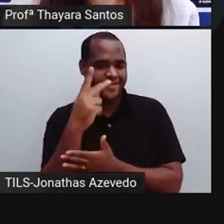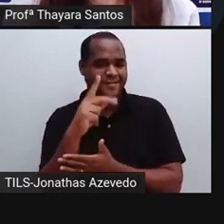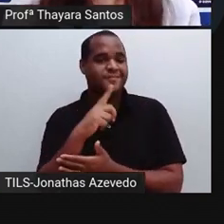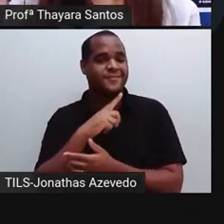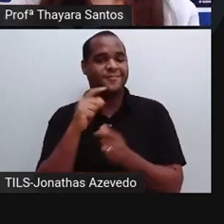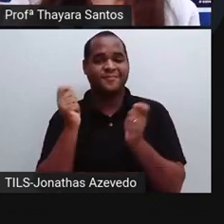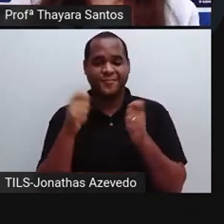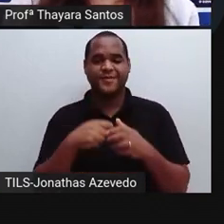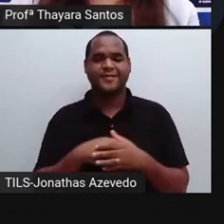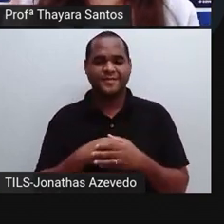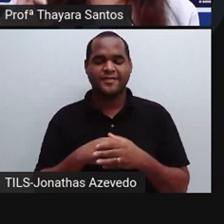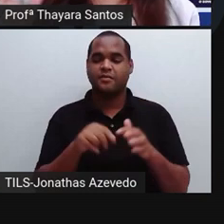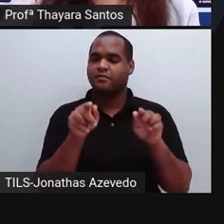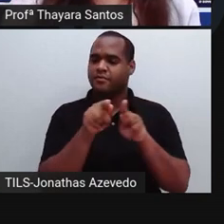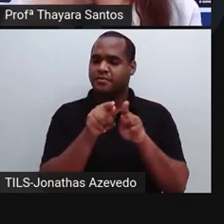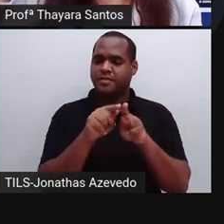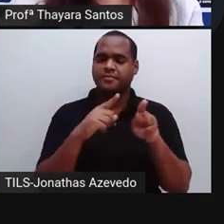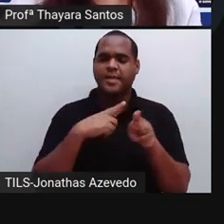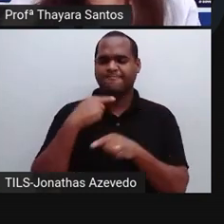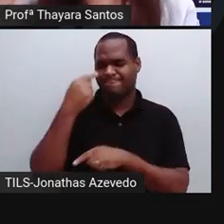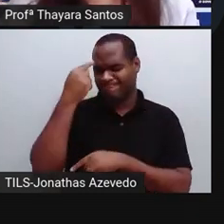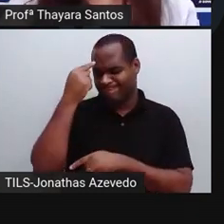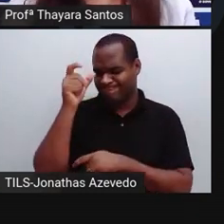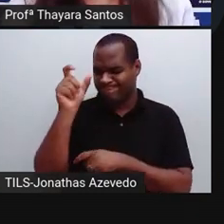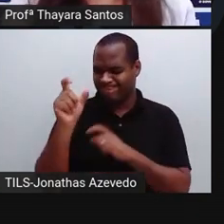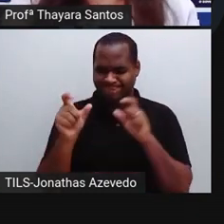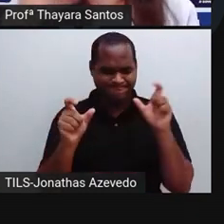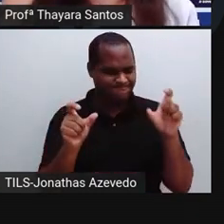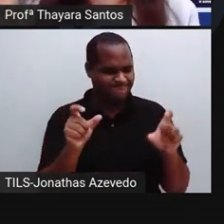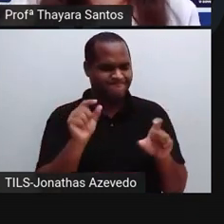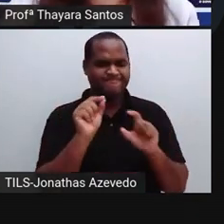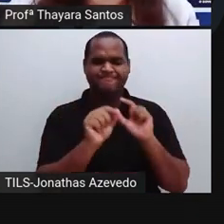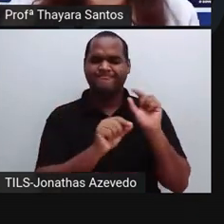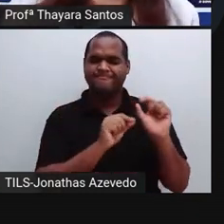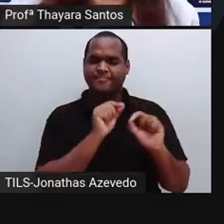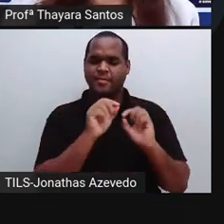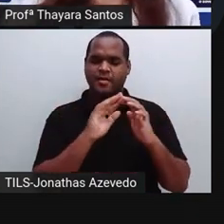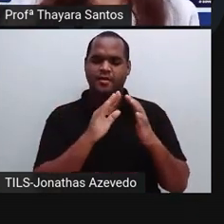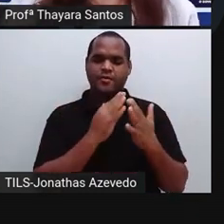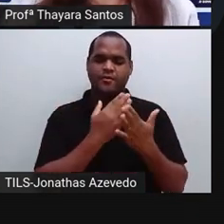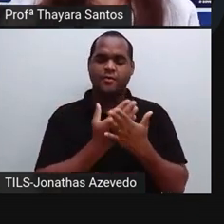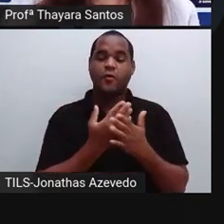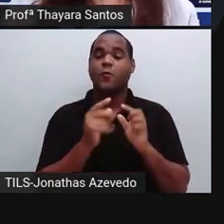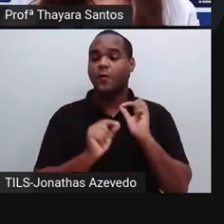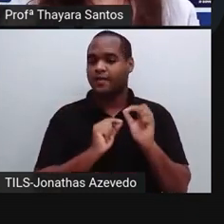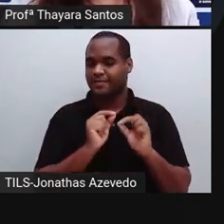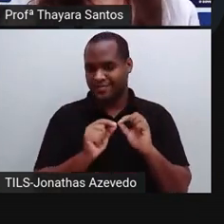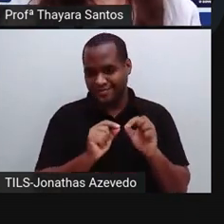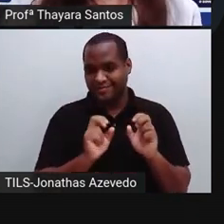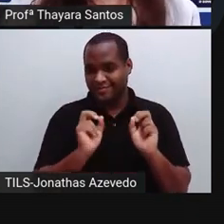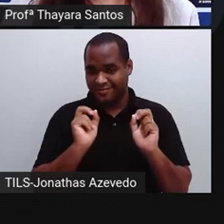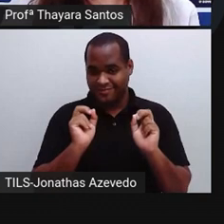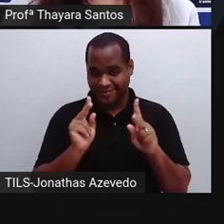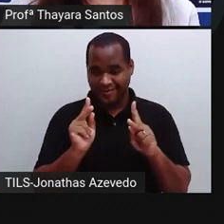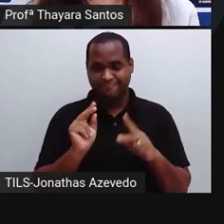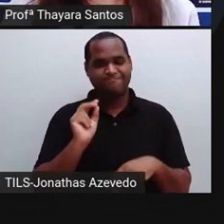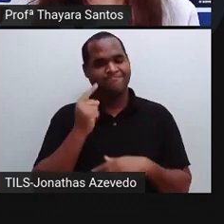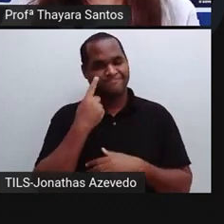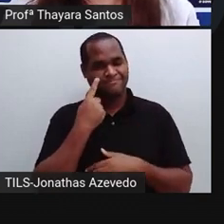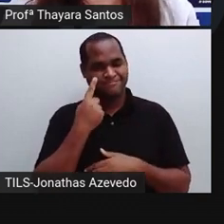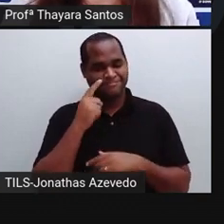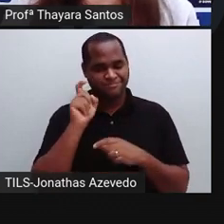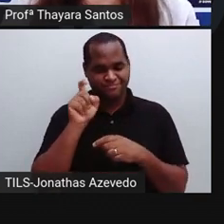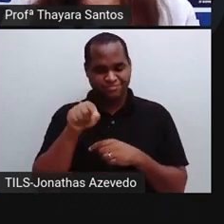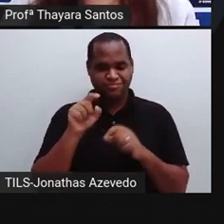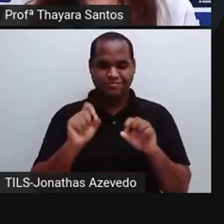nome de vocês. Porque a gente vai ter essa ideia de quem são os alunos que estão se destacando, qual é a escola que eles fazem parte. Tá bom? Então, eu vou clicar aqui